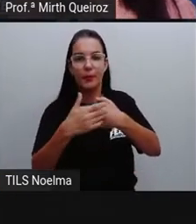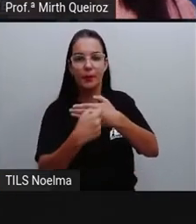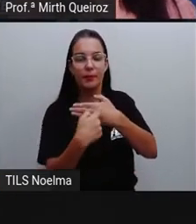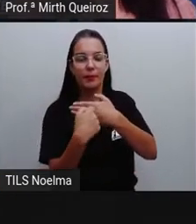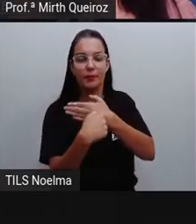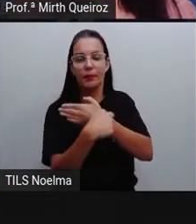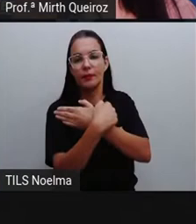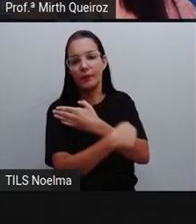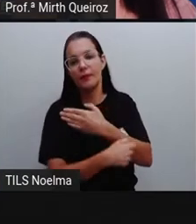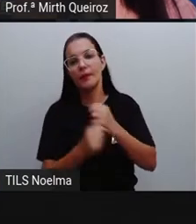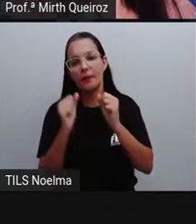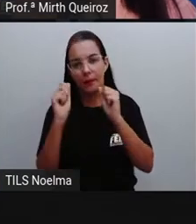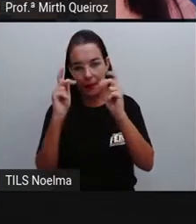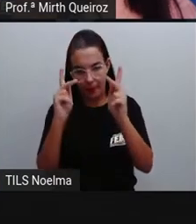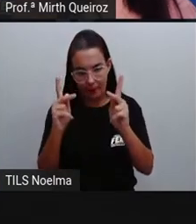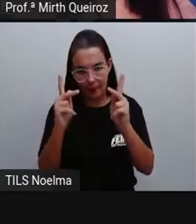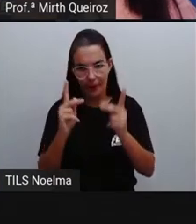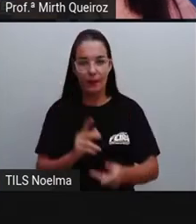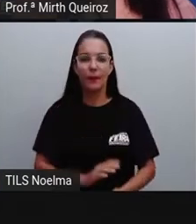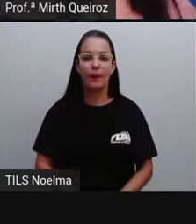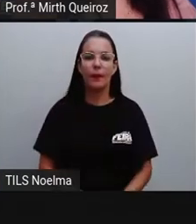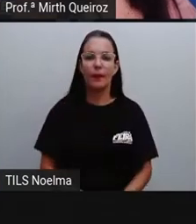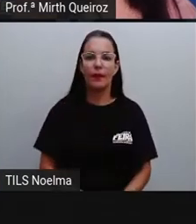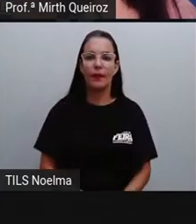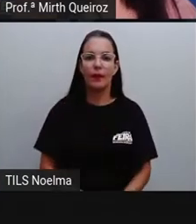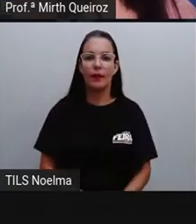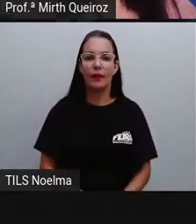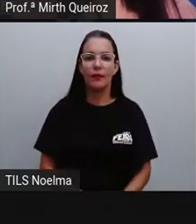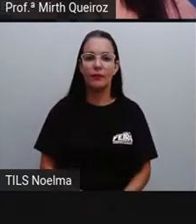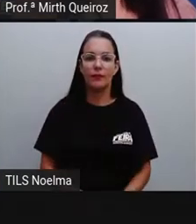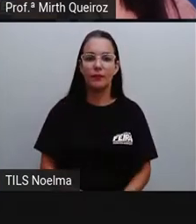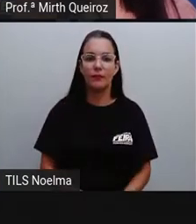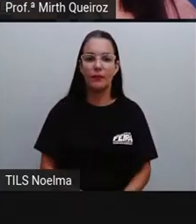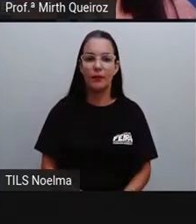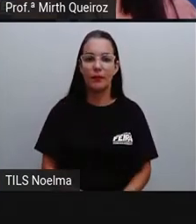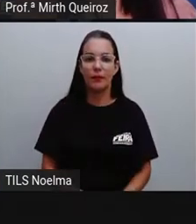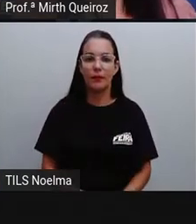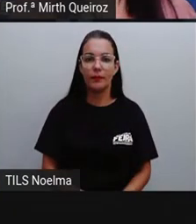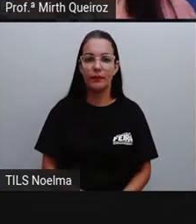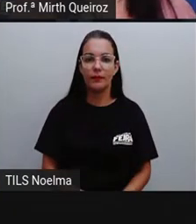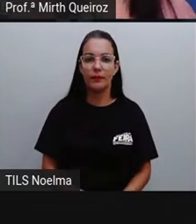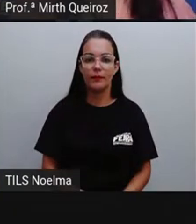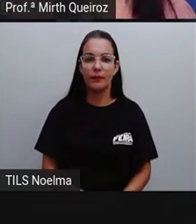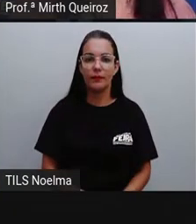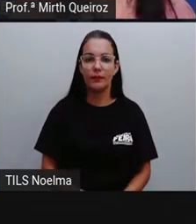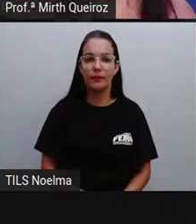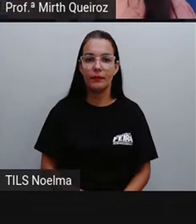envelope, que é o lado contrário aí a essa parte que a gente cola, certo?